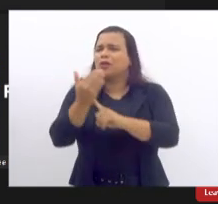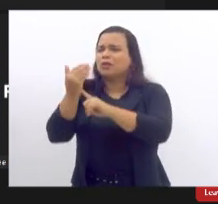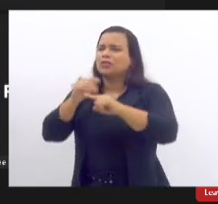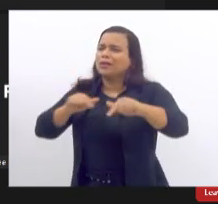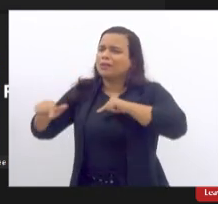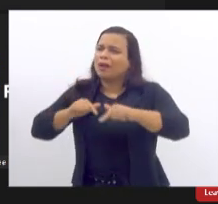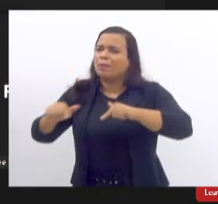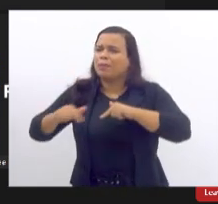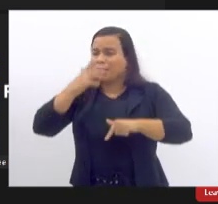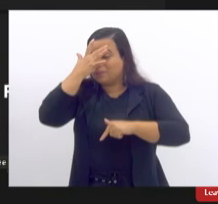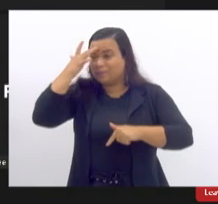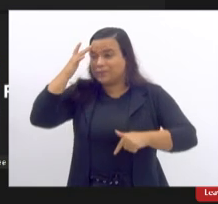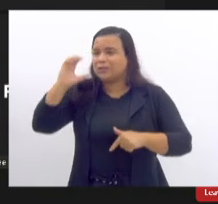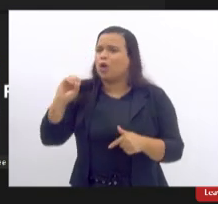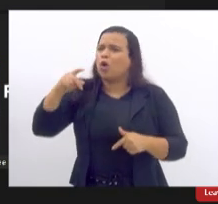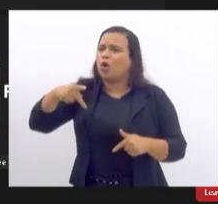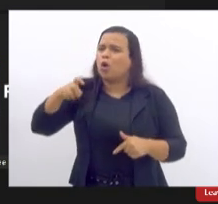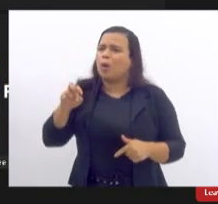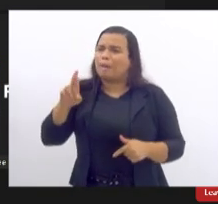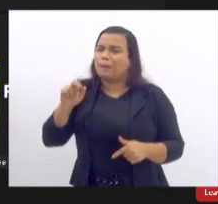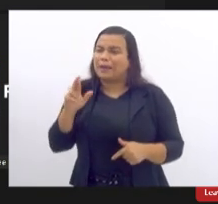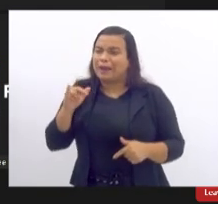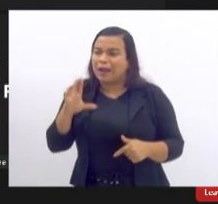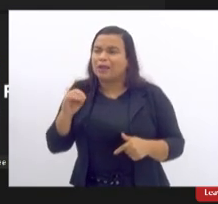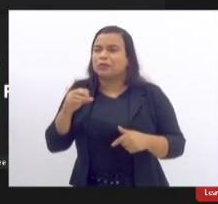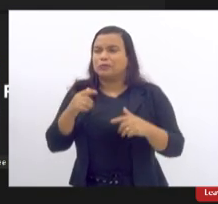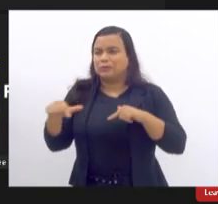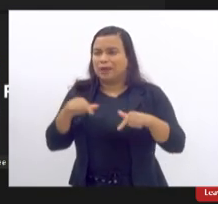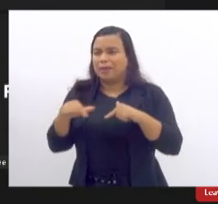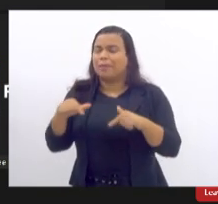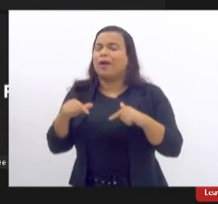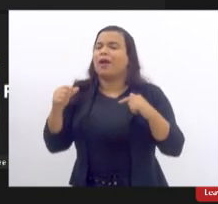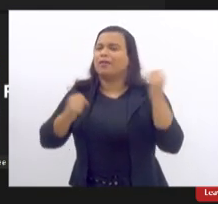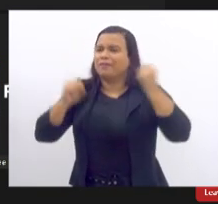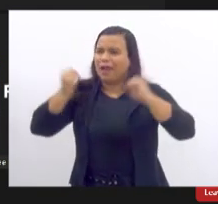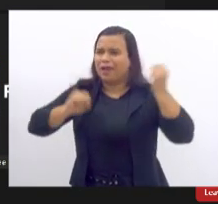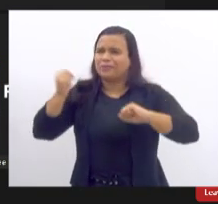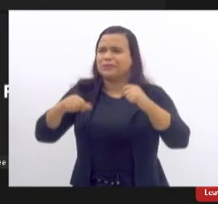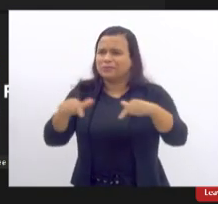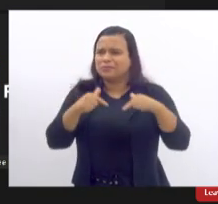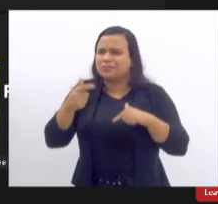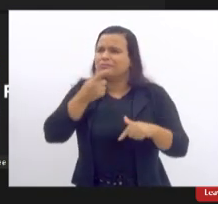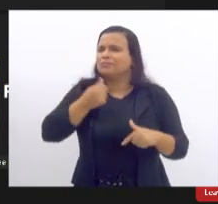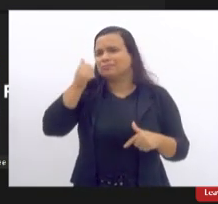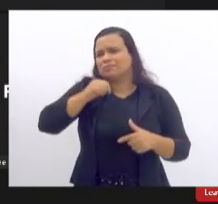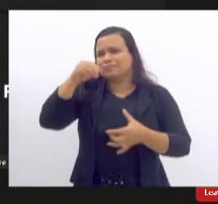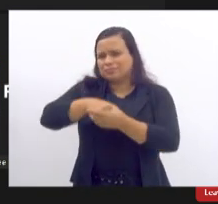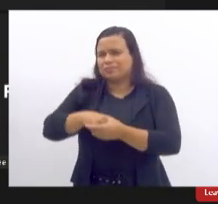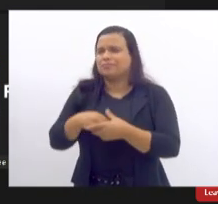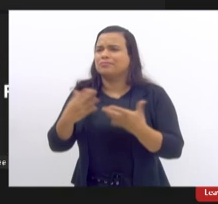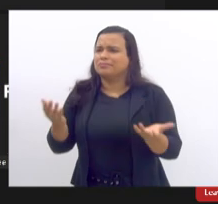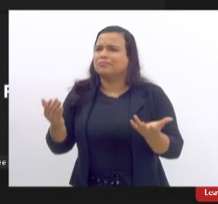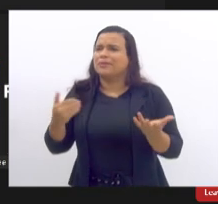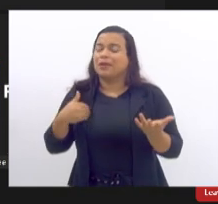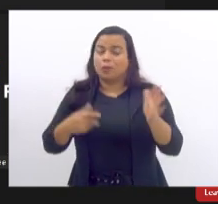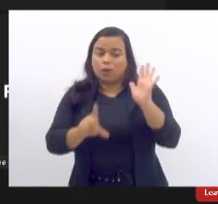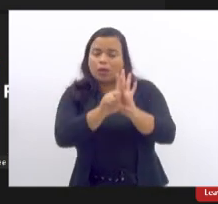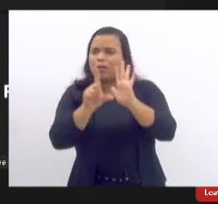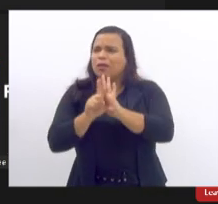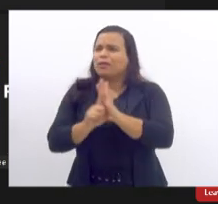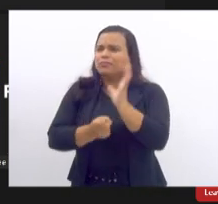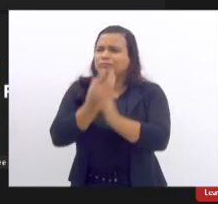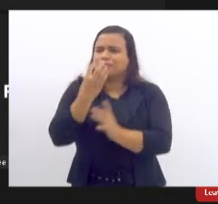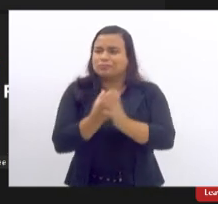intoxicam os operários dentro das fábricas operárias que tem as trabalhadoras dentro das fábricas eu quando